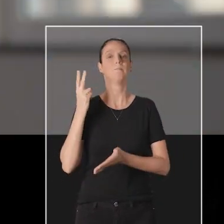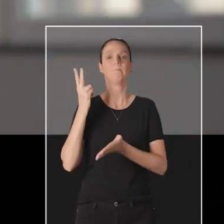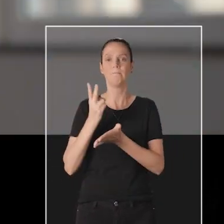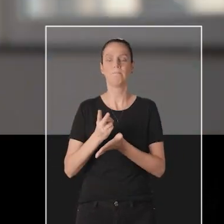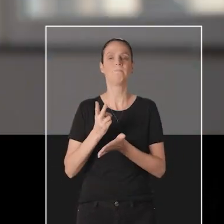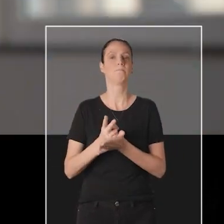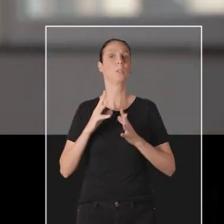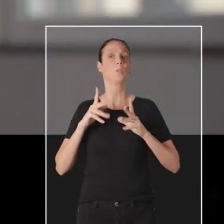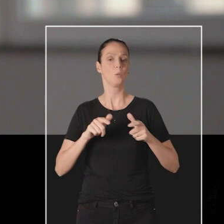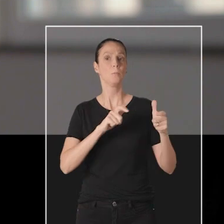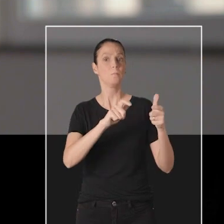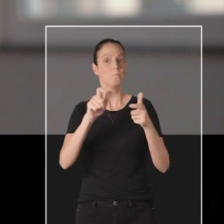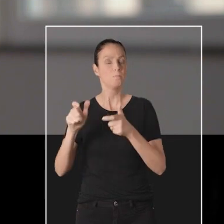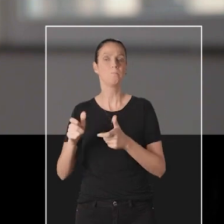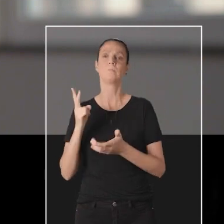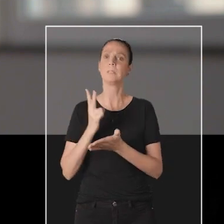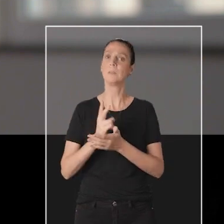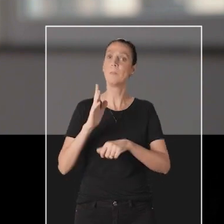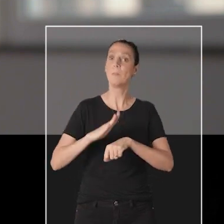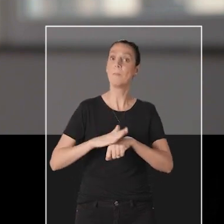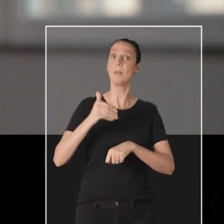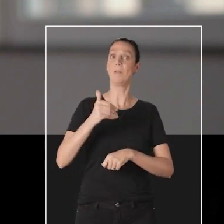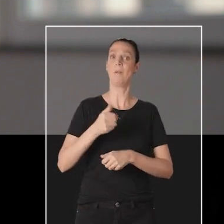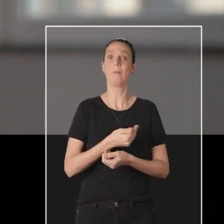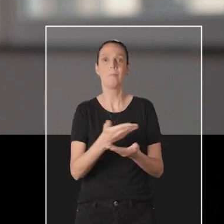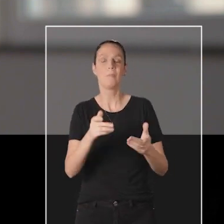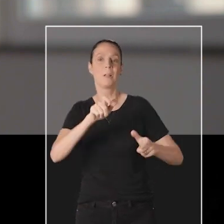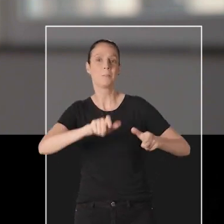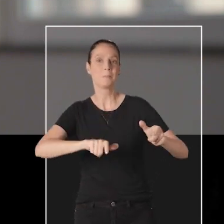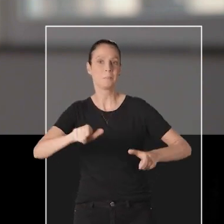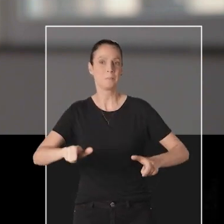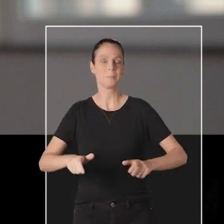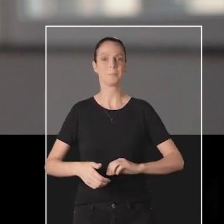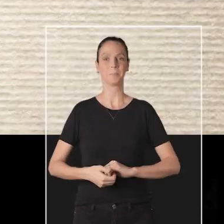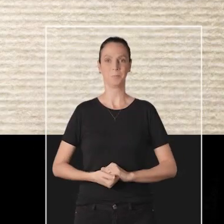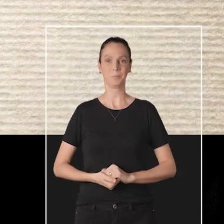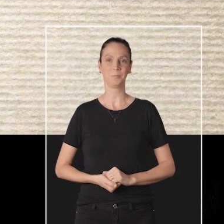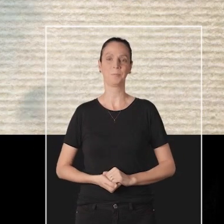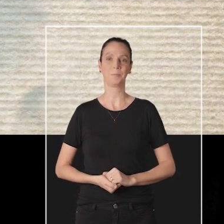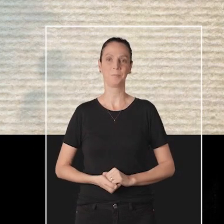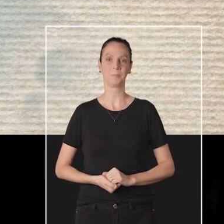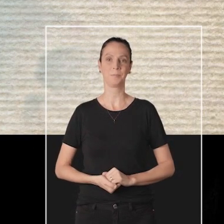Eu sempre, por onde passei, procurei fazer o melhor pelas pessoas e para as pessoas.